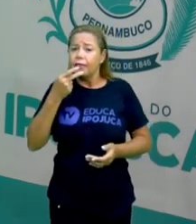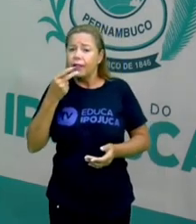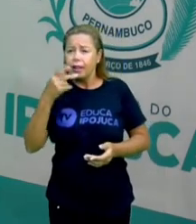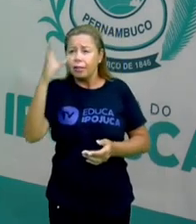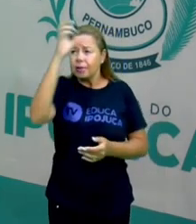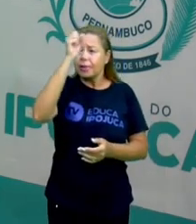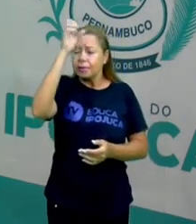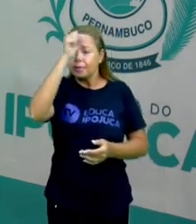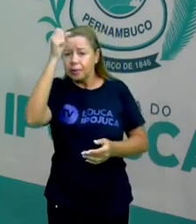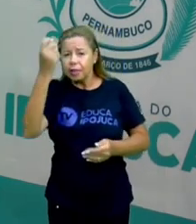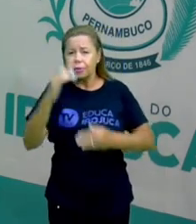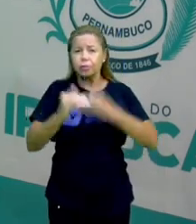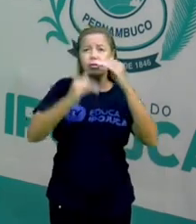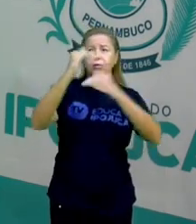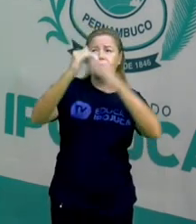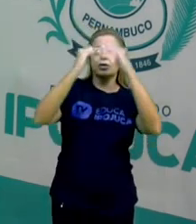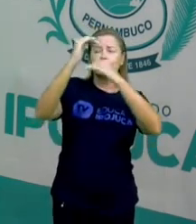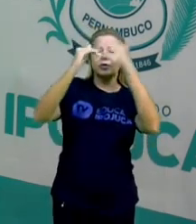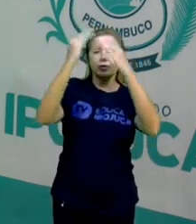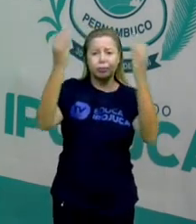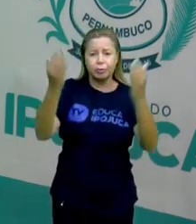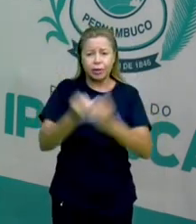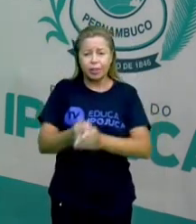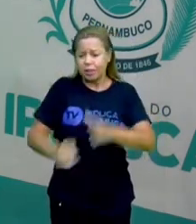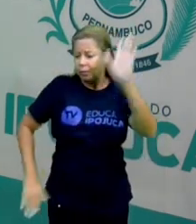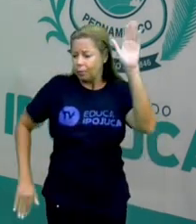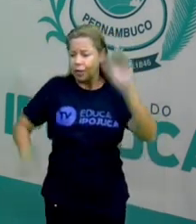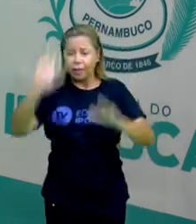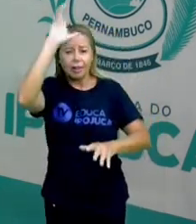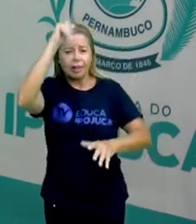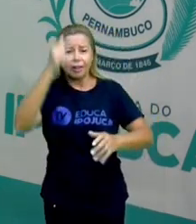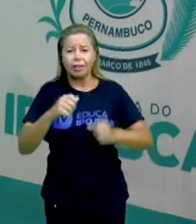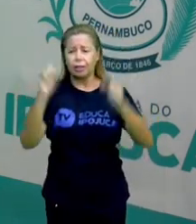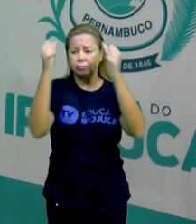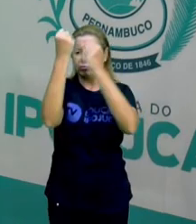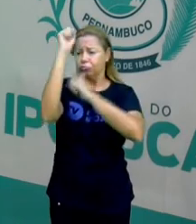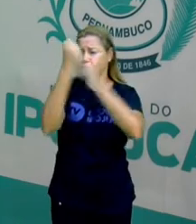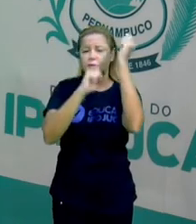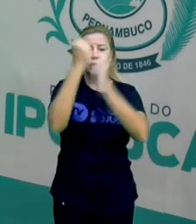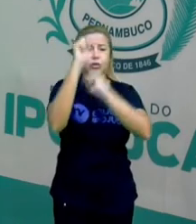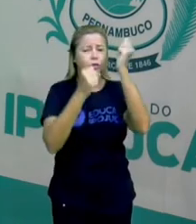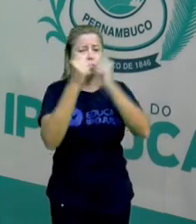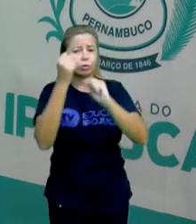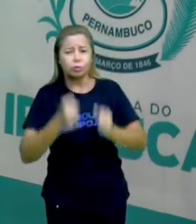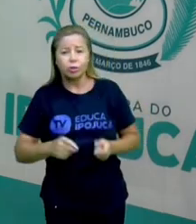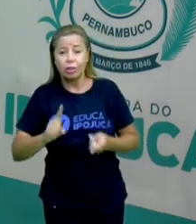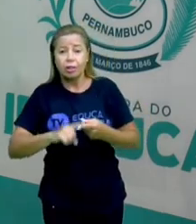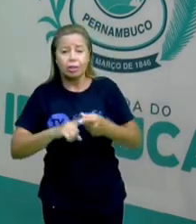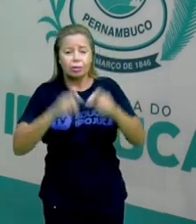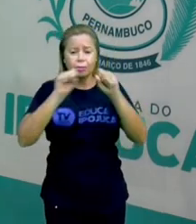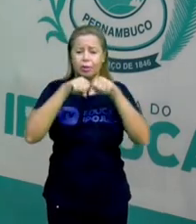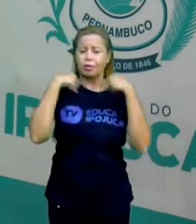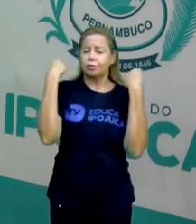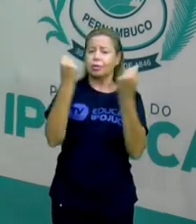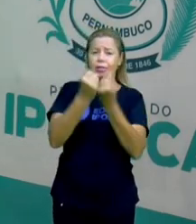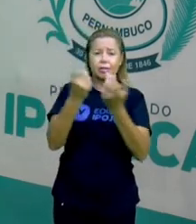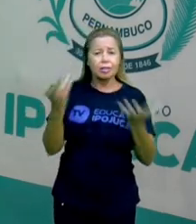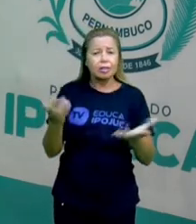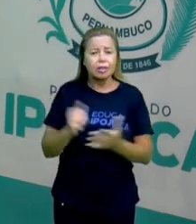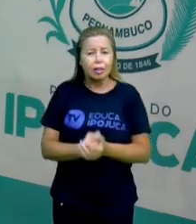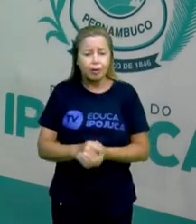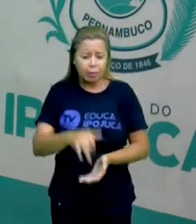do seu surgimento, do que atrai hoje na questão de desenvolvimento social e profissional dentro do nosso